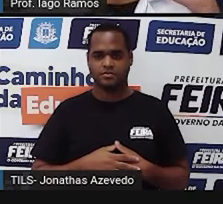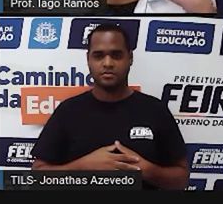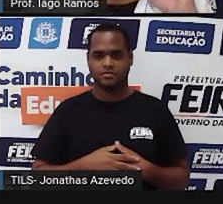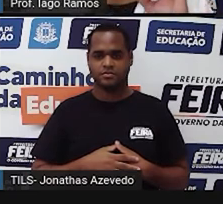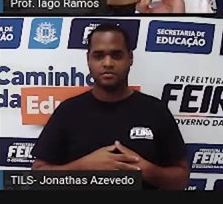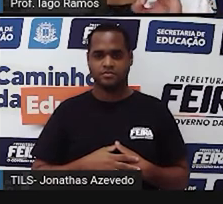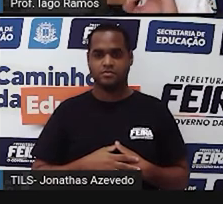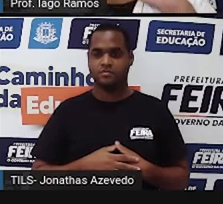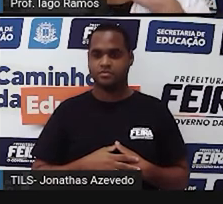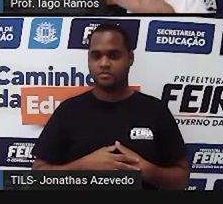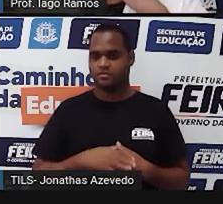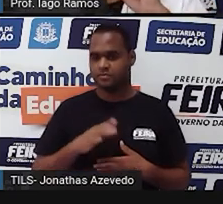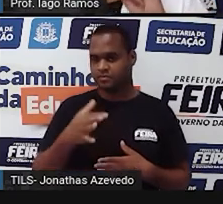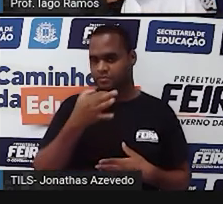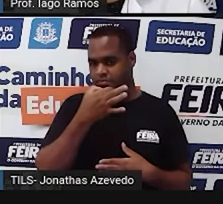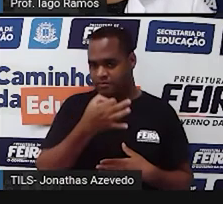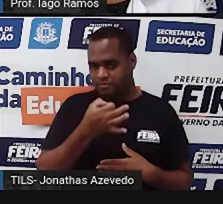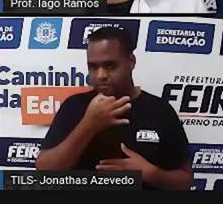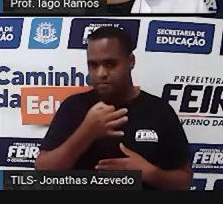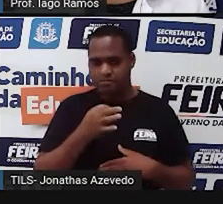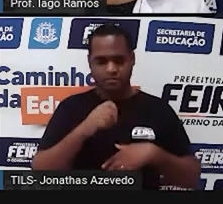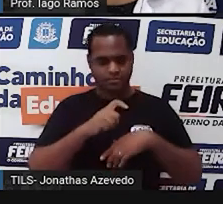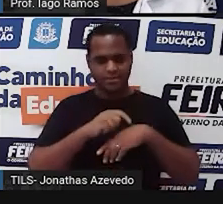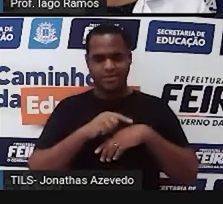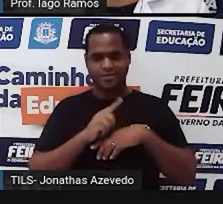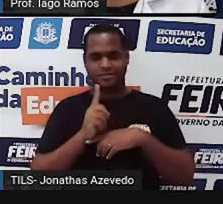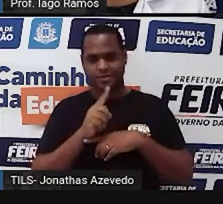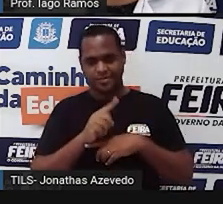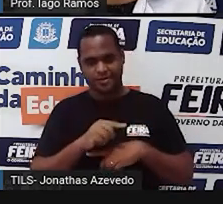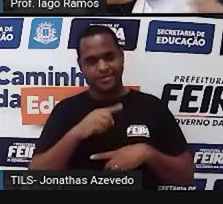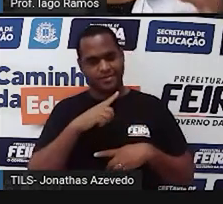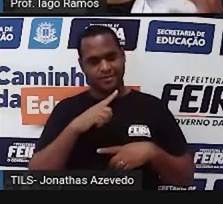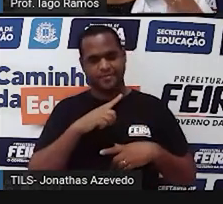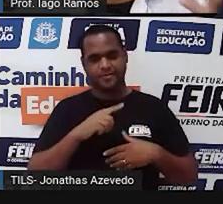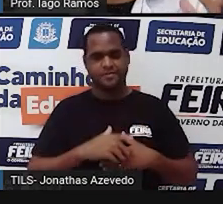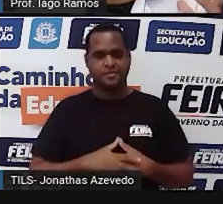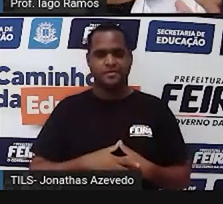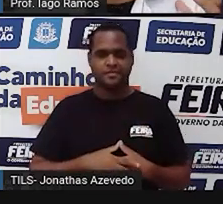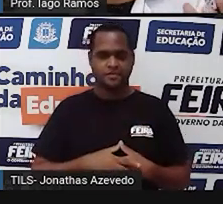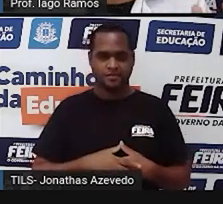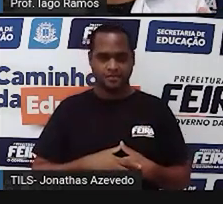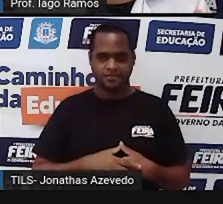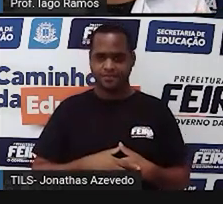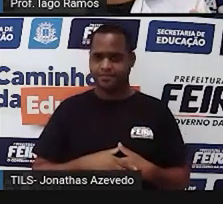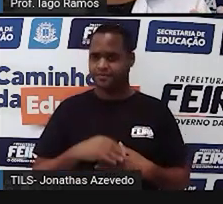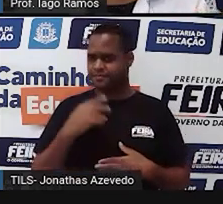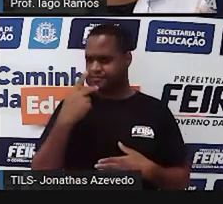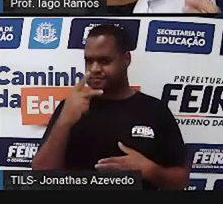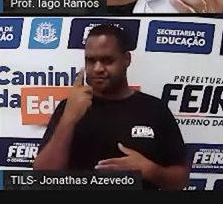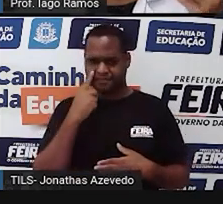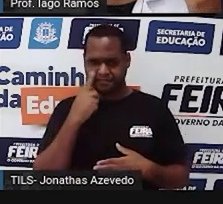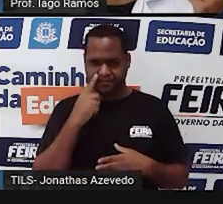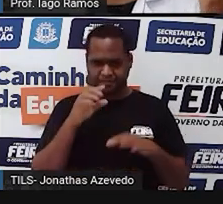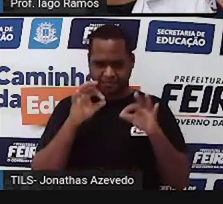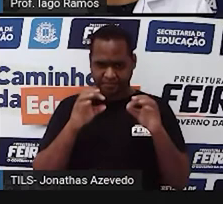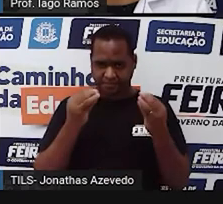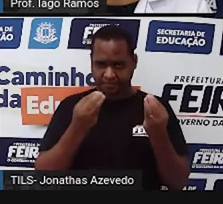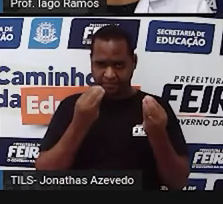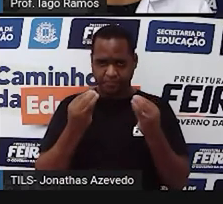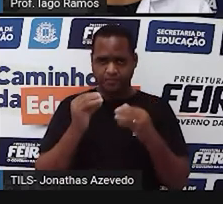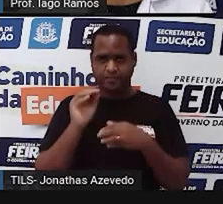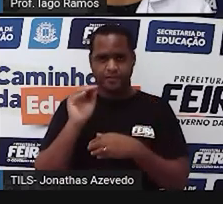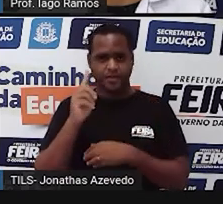deixa eu te dar uma dica enquanto o tempo está contando ali. Sempre que a gente coloca uma